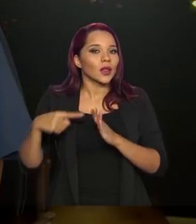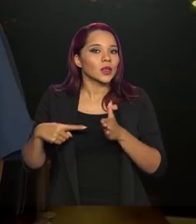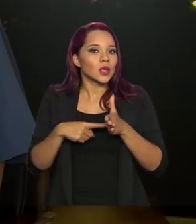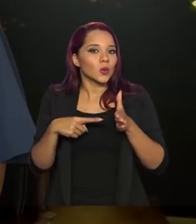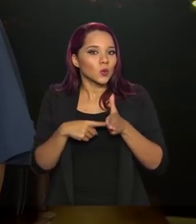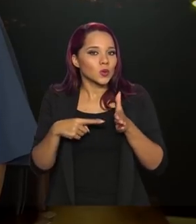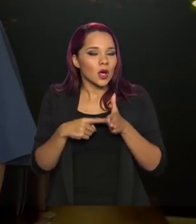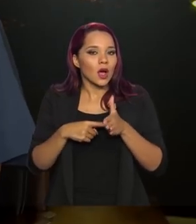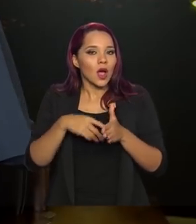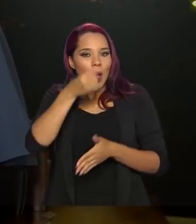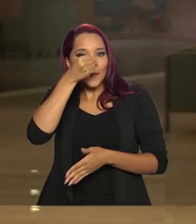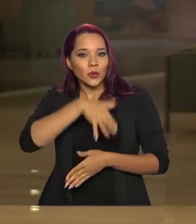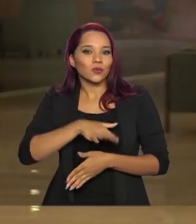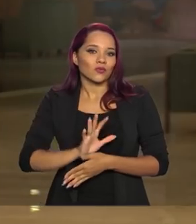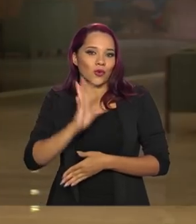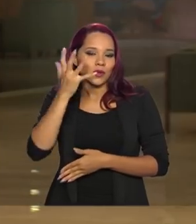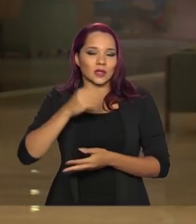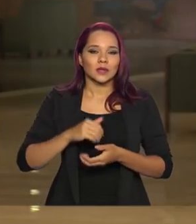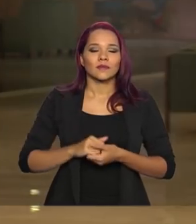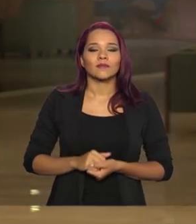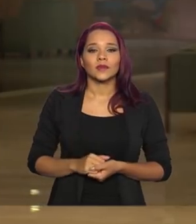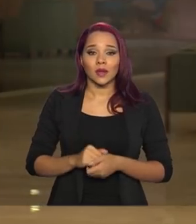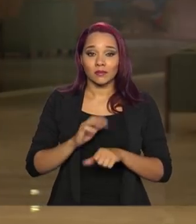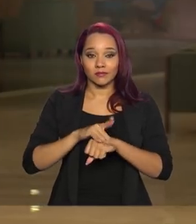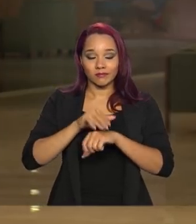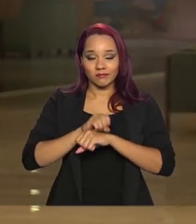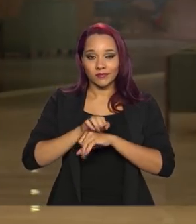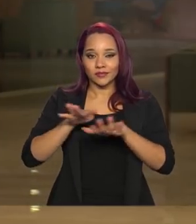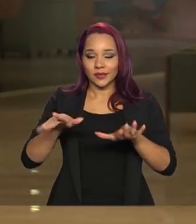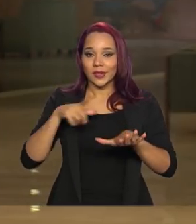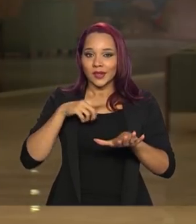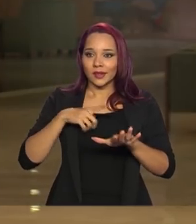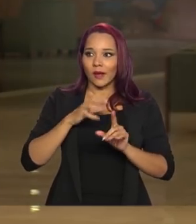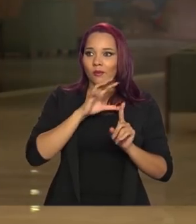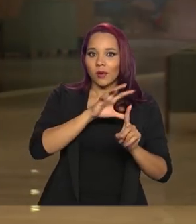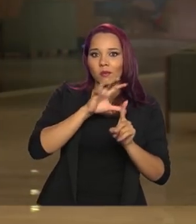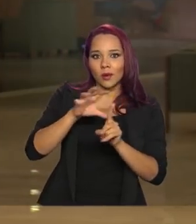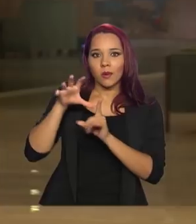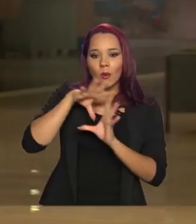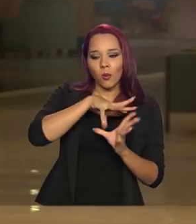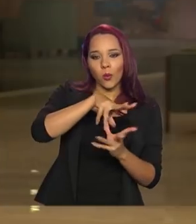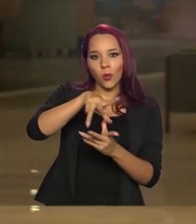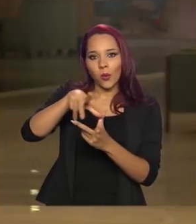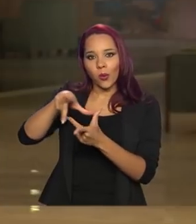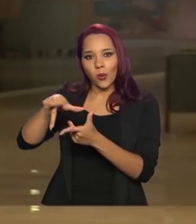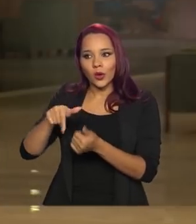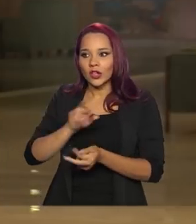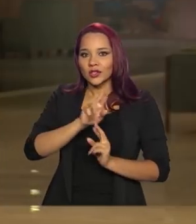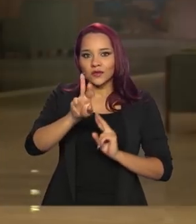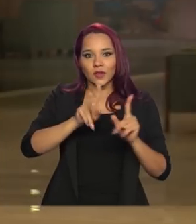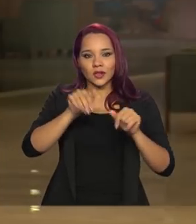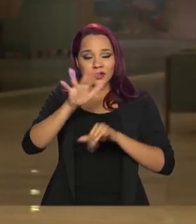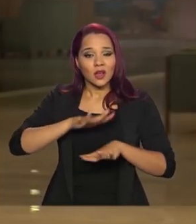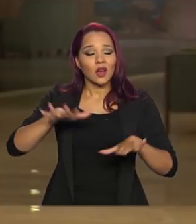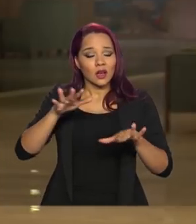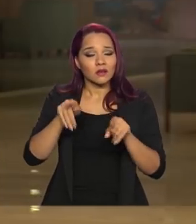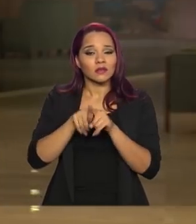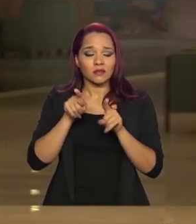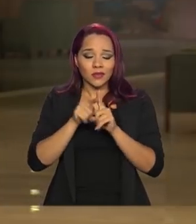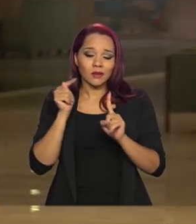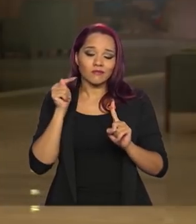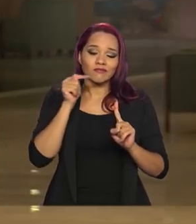de abuso que está acontecendo? A pandemia tem gerado reflexos no mundo inteiro, em vários setores, entre eles nas relações de consumo.